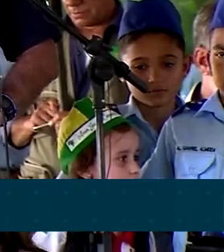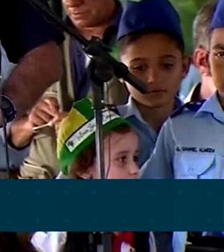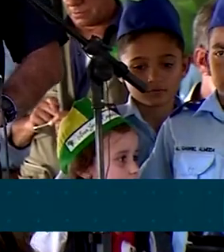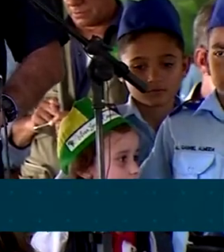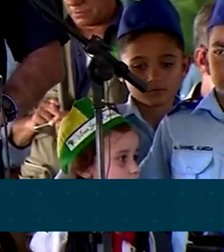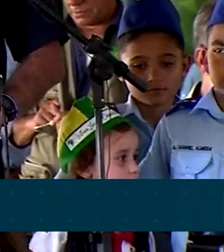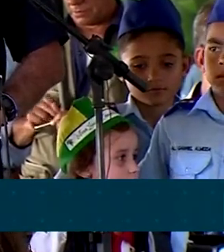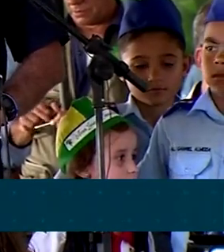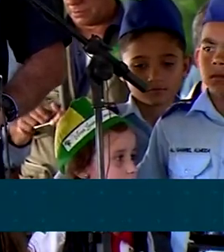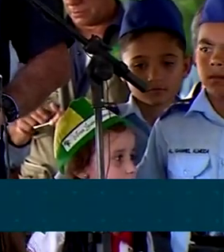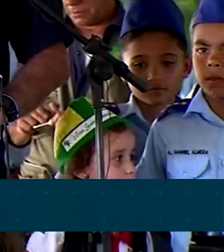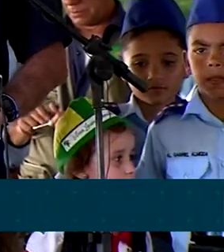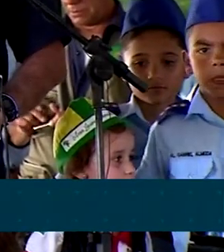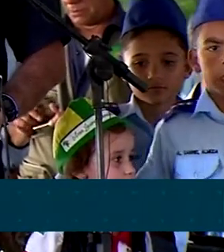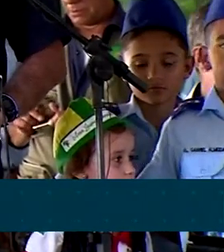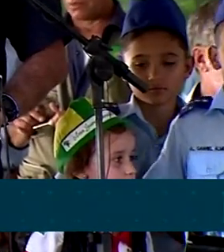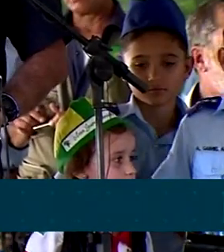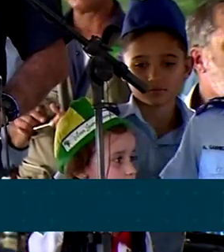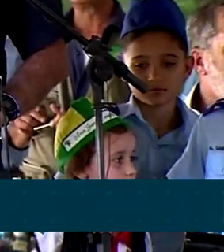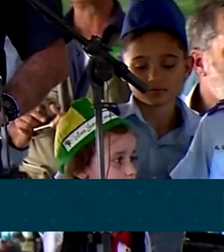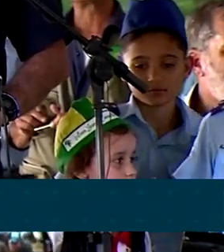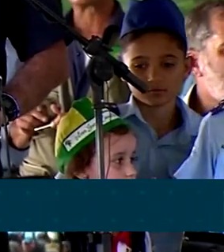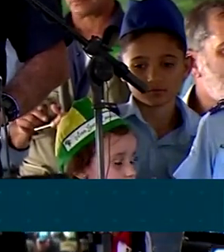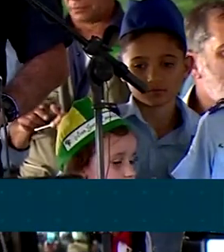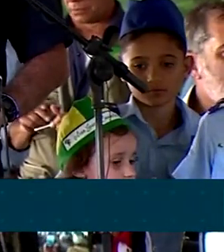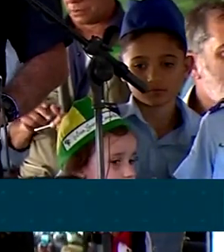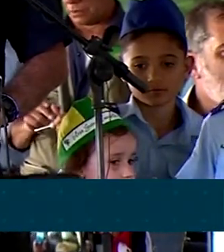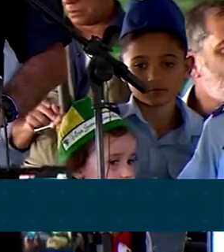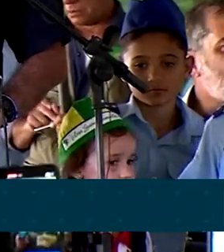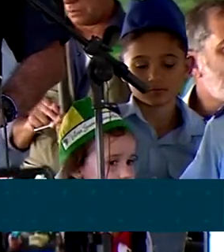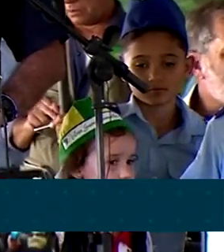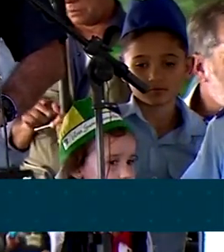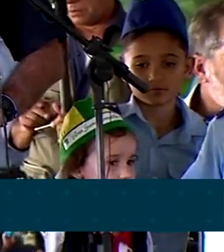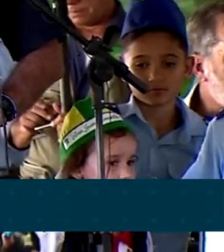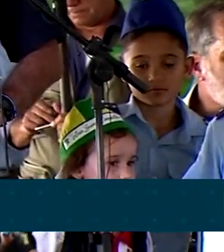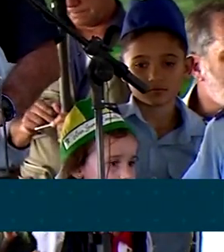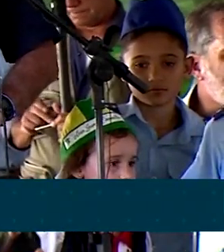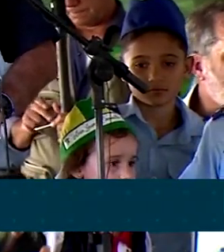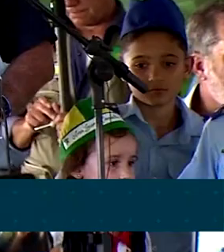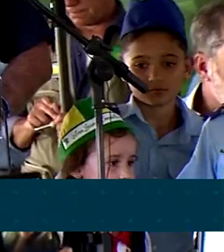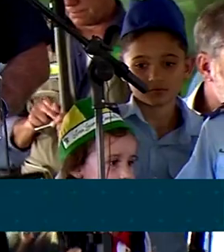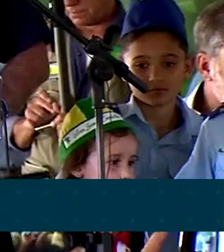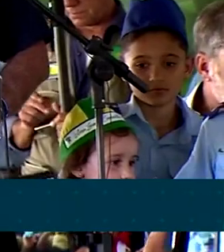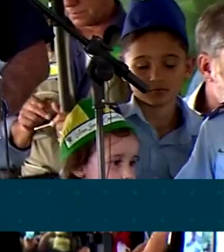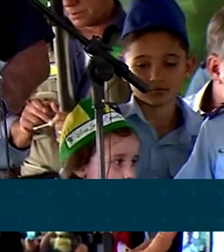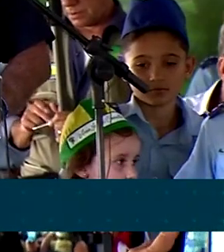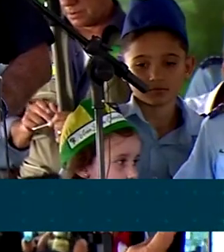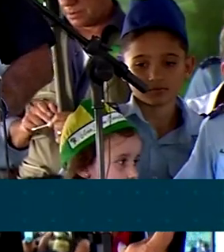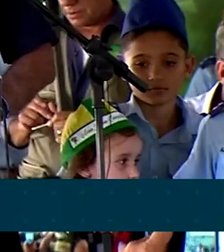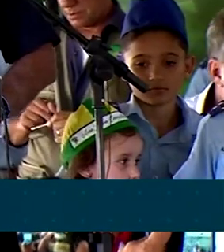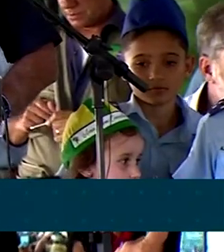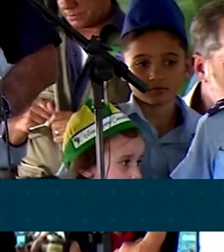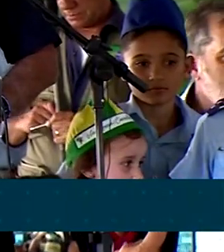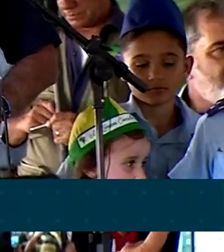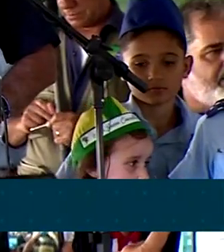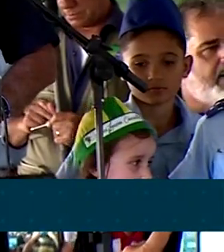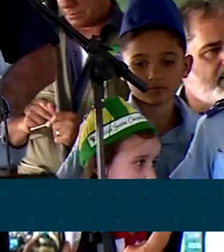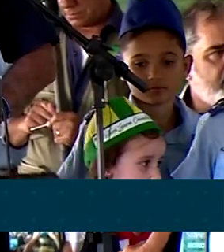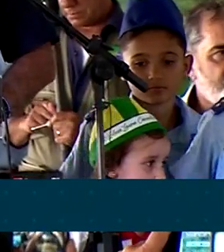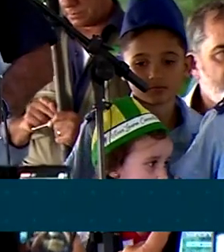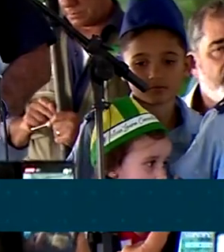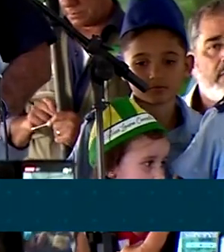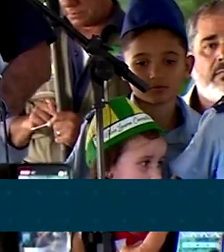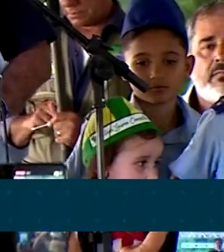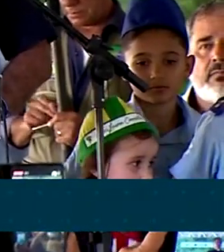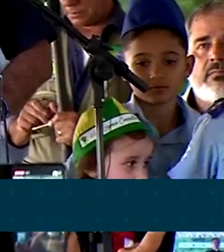para o centro-oeste em especial que garantem não só a nossa, mas em grande parte do